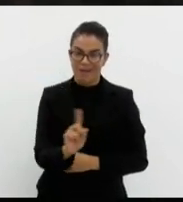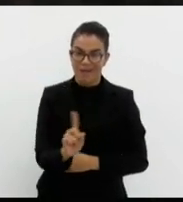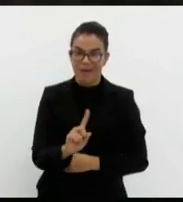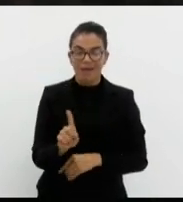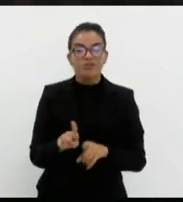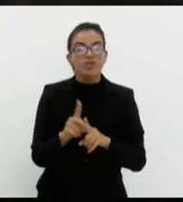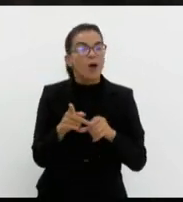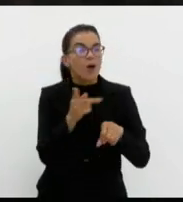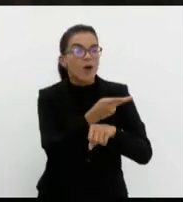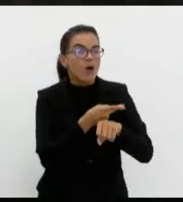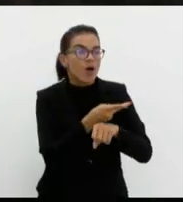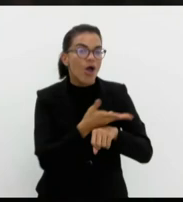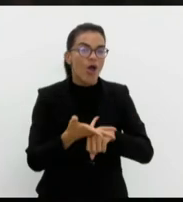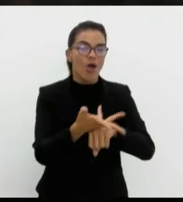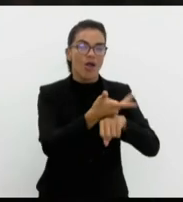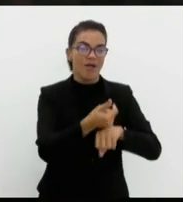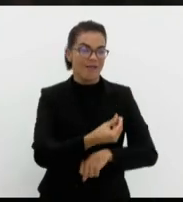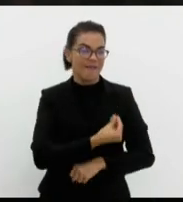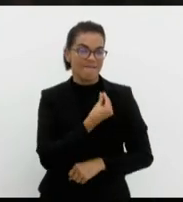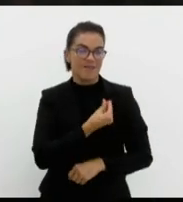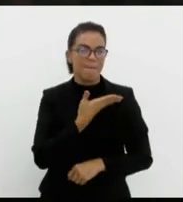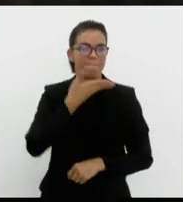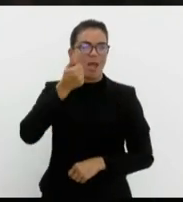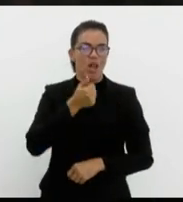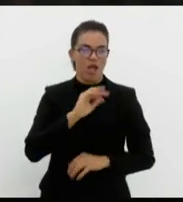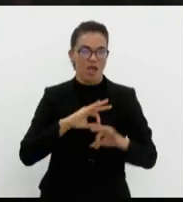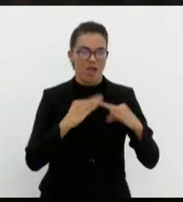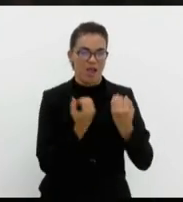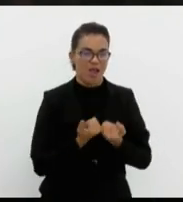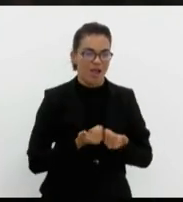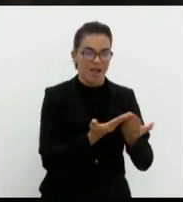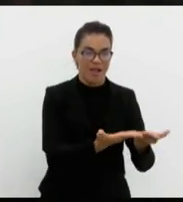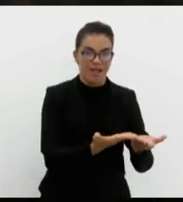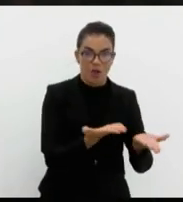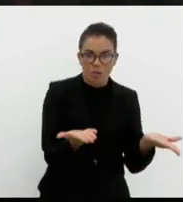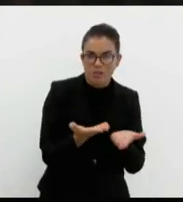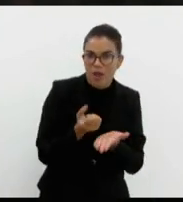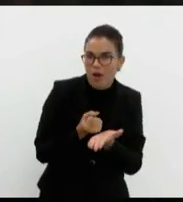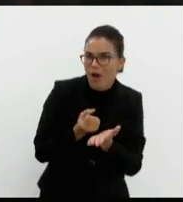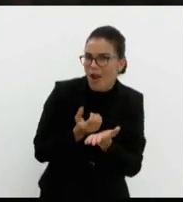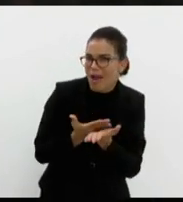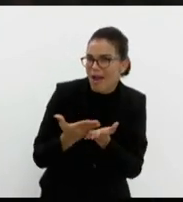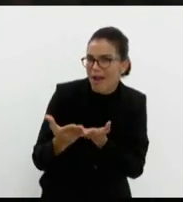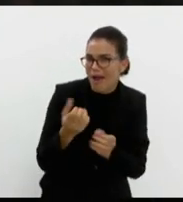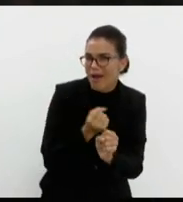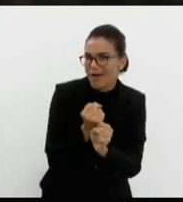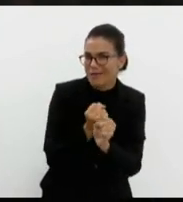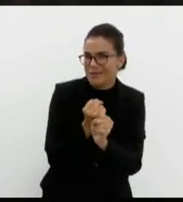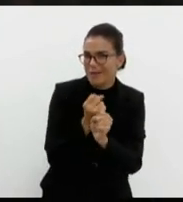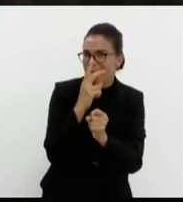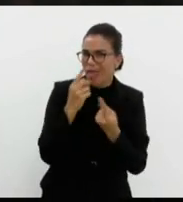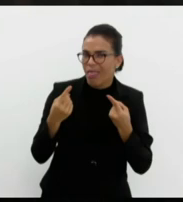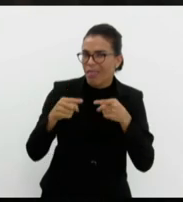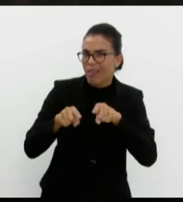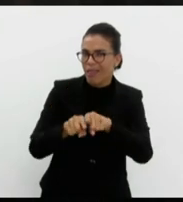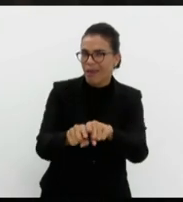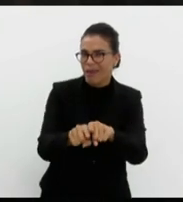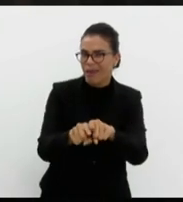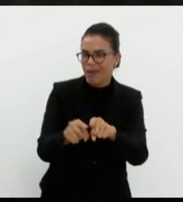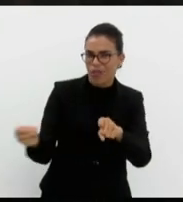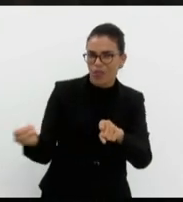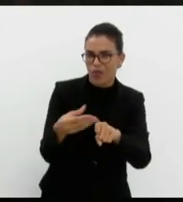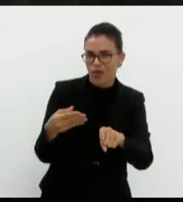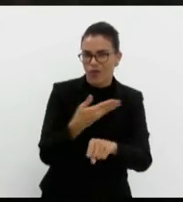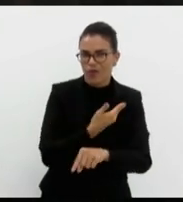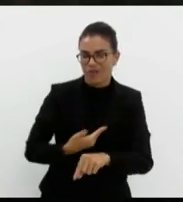foram procurar qualidade de vida melhor para a sua família a partir desse ano. Coincidência com o atual governo? Não sei.